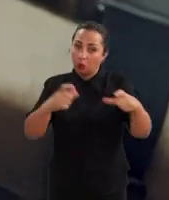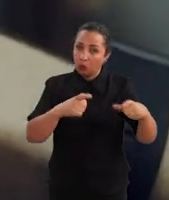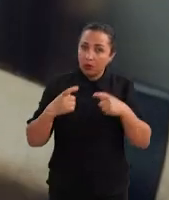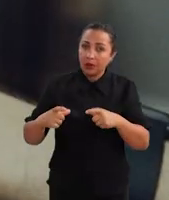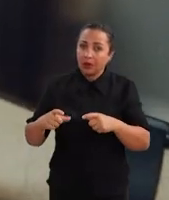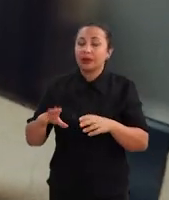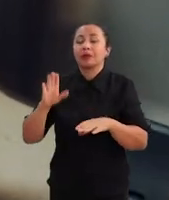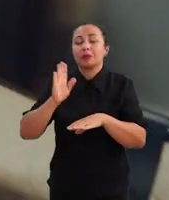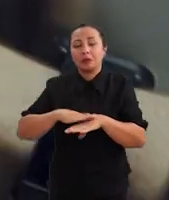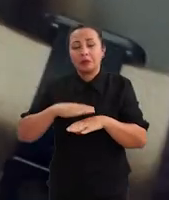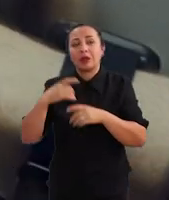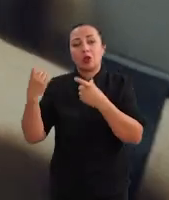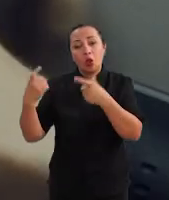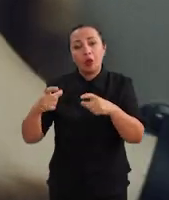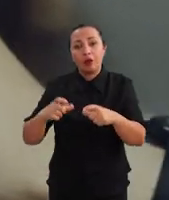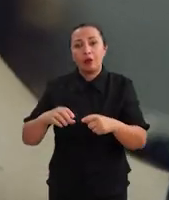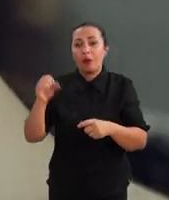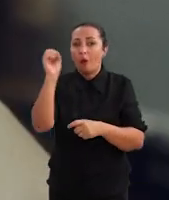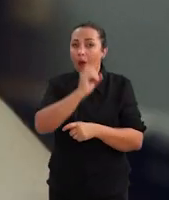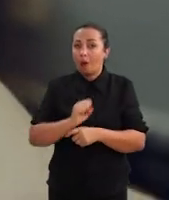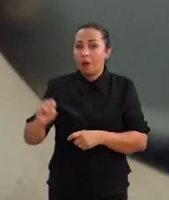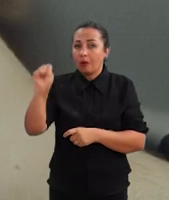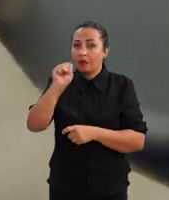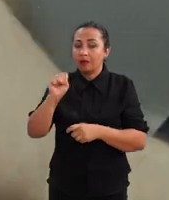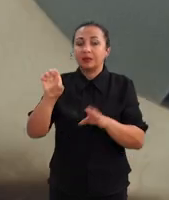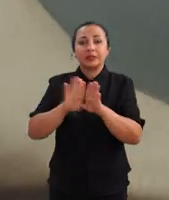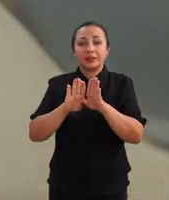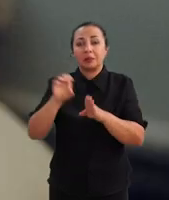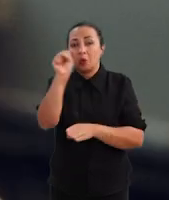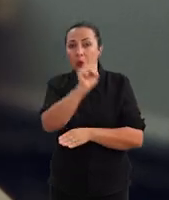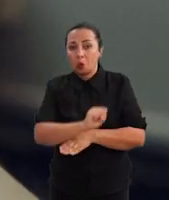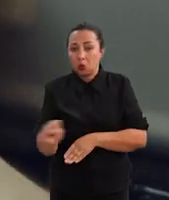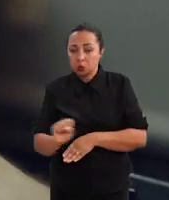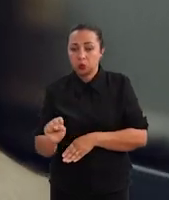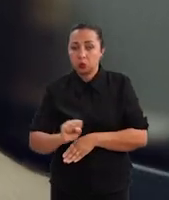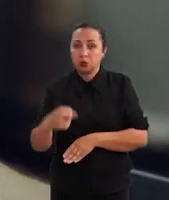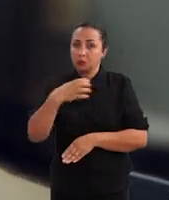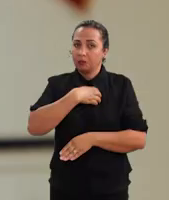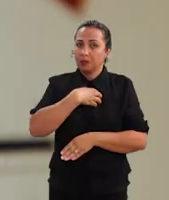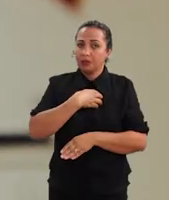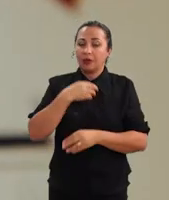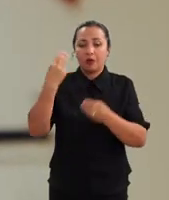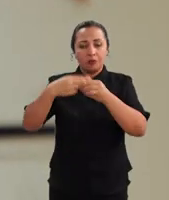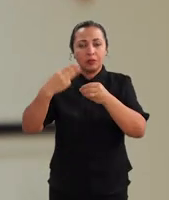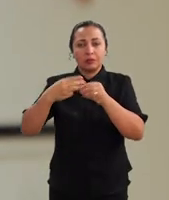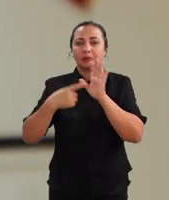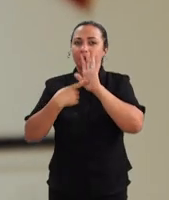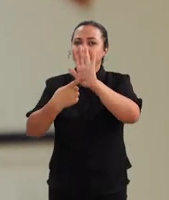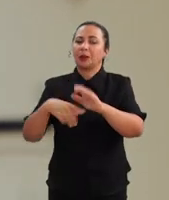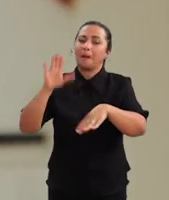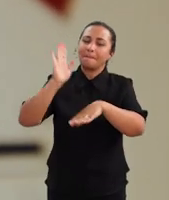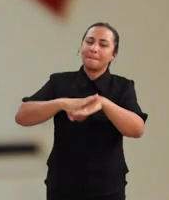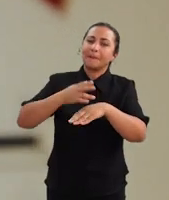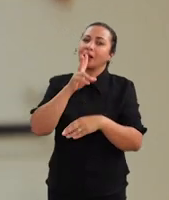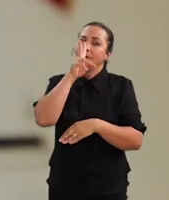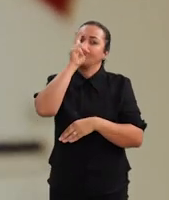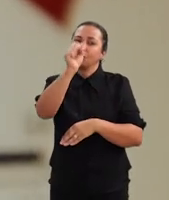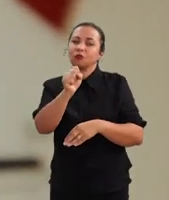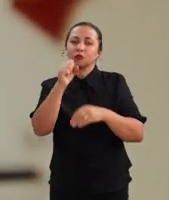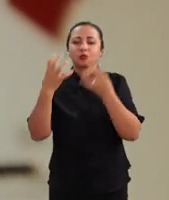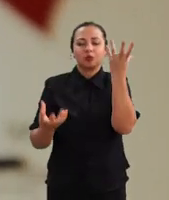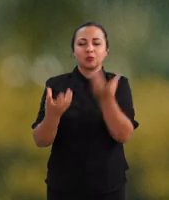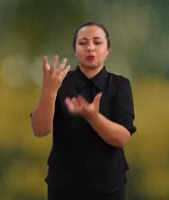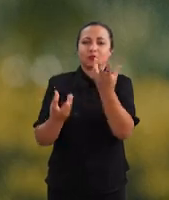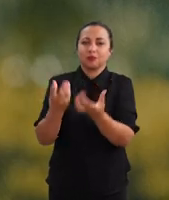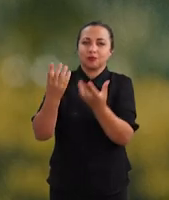percebeu que principalmente a parte oeste da Bahia e a parte sul estão os municípios em que apresentaram a maior densidade de